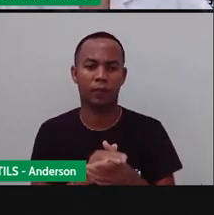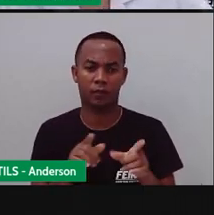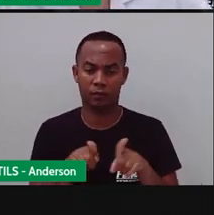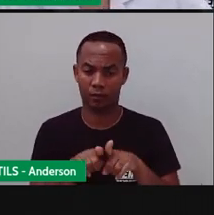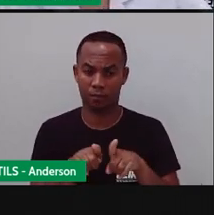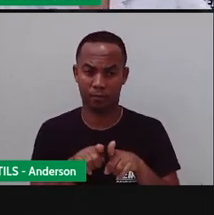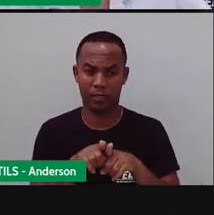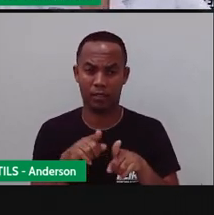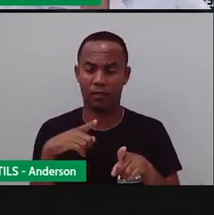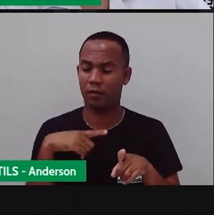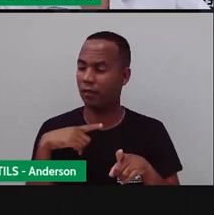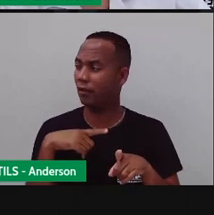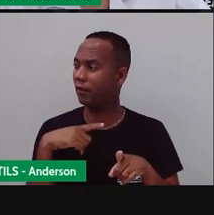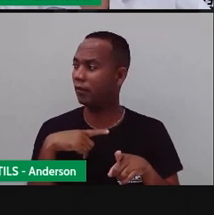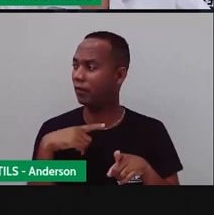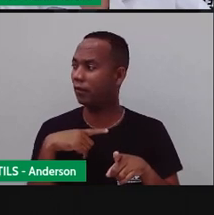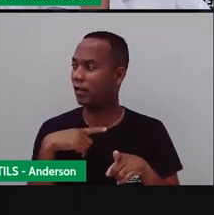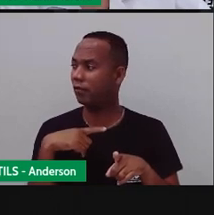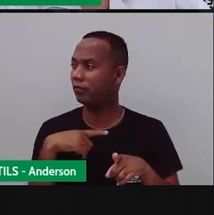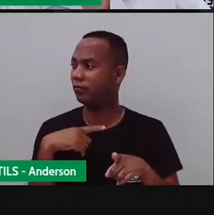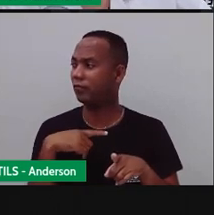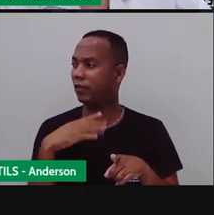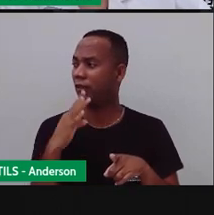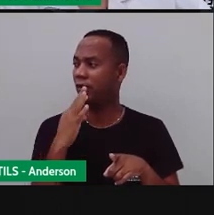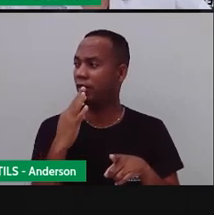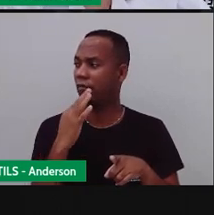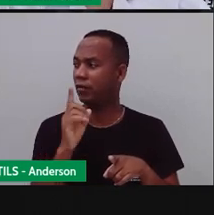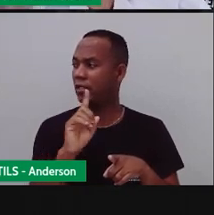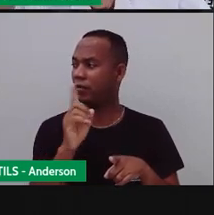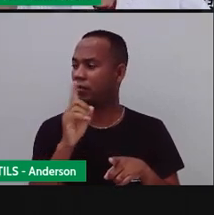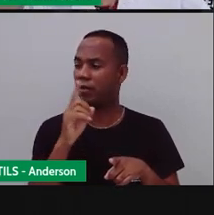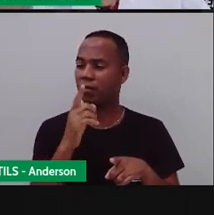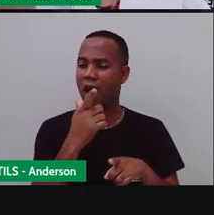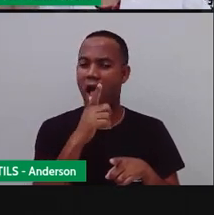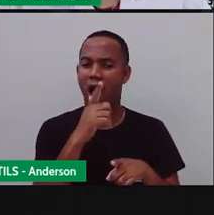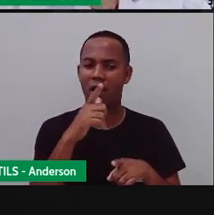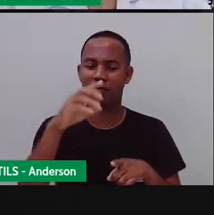se você sabia que existe ampulheta líquida? Anderson. É, existe.